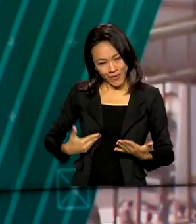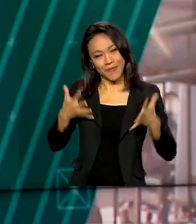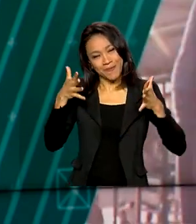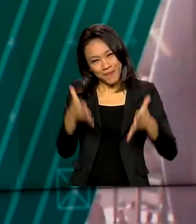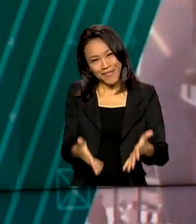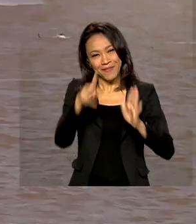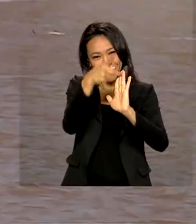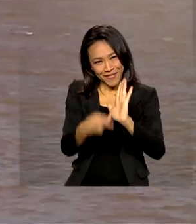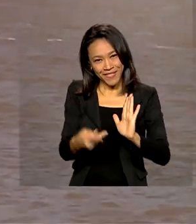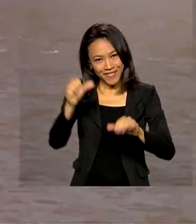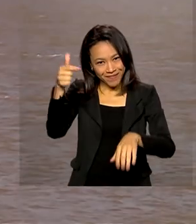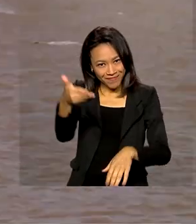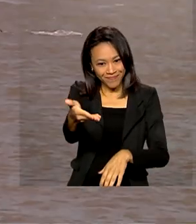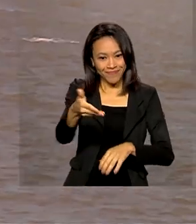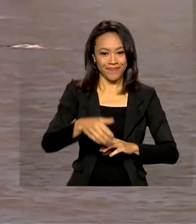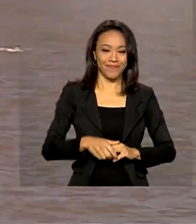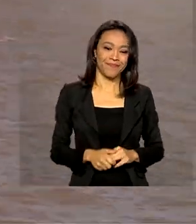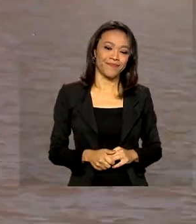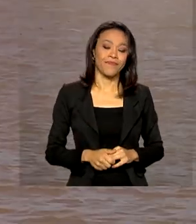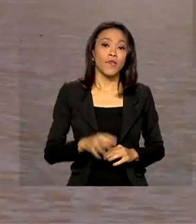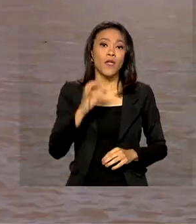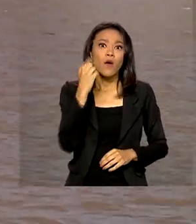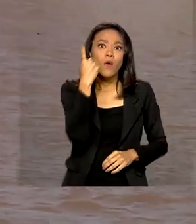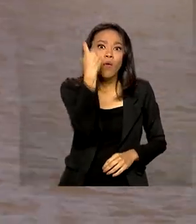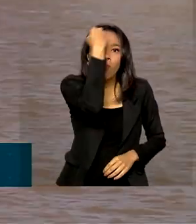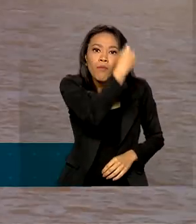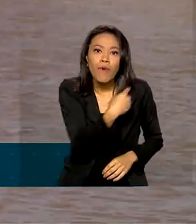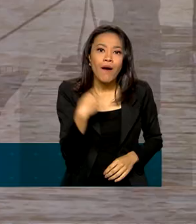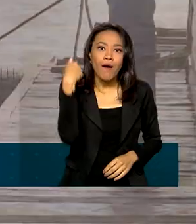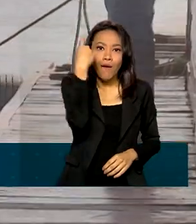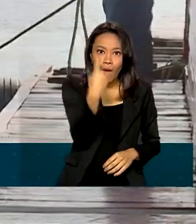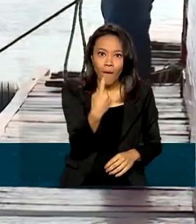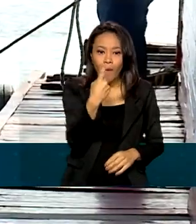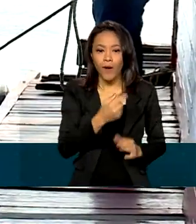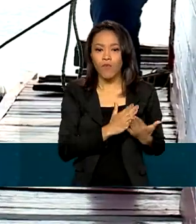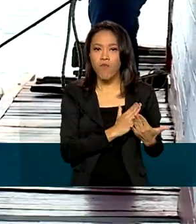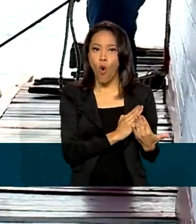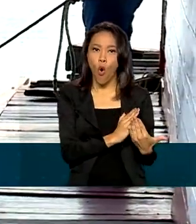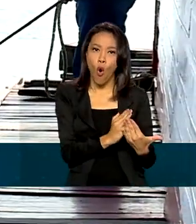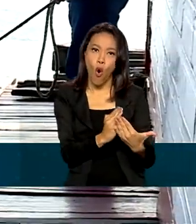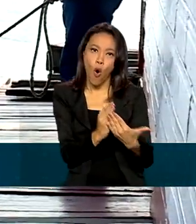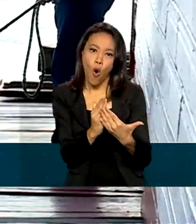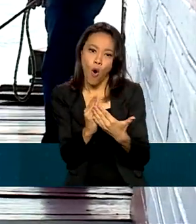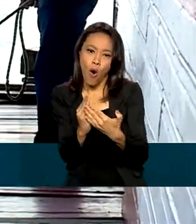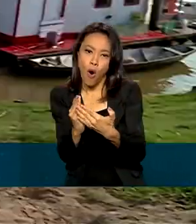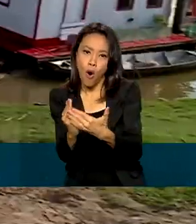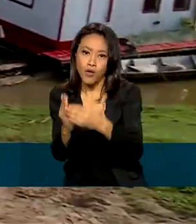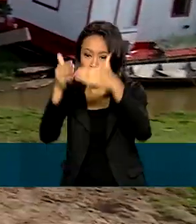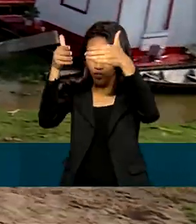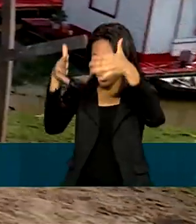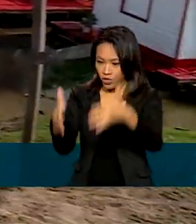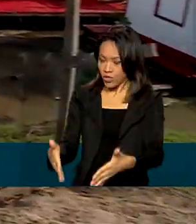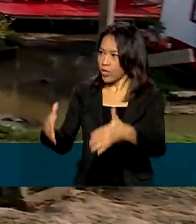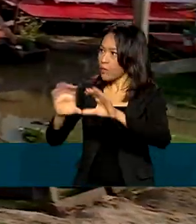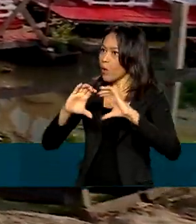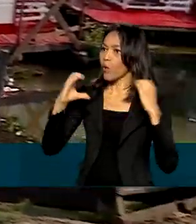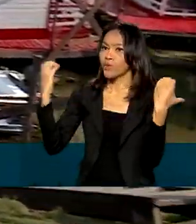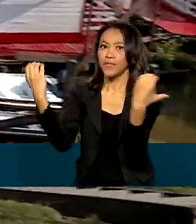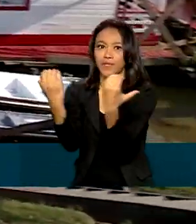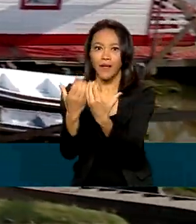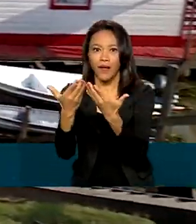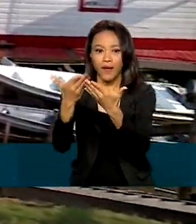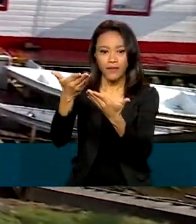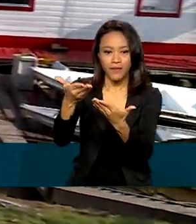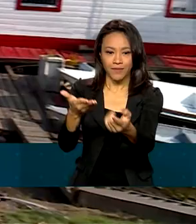projeto piloto. Depois de uma hora de lancha rápida sobre o rio Amazonas, chegamos à comunidade do Gurupá,